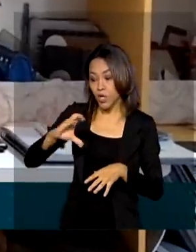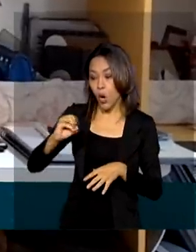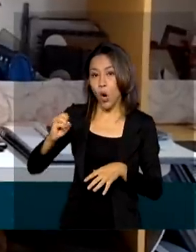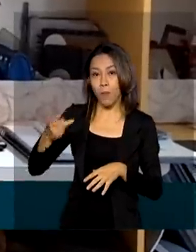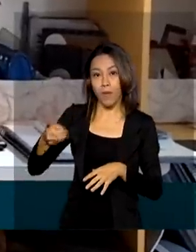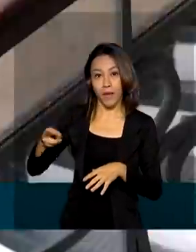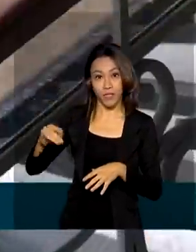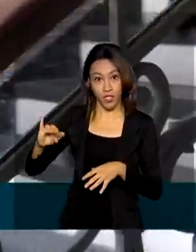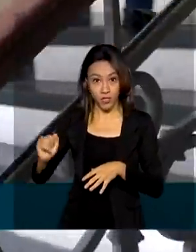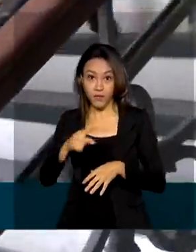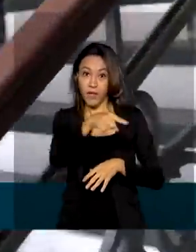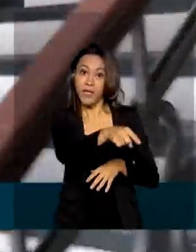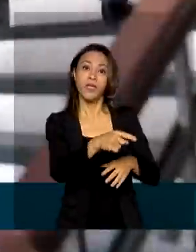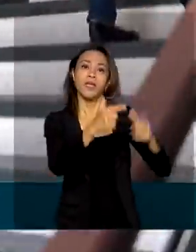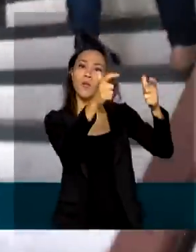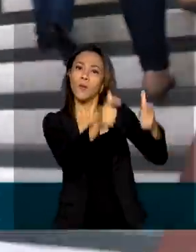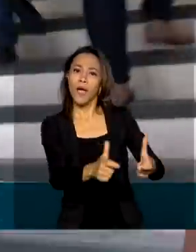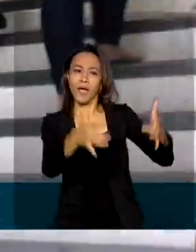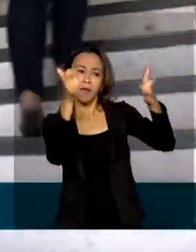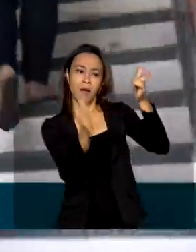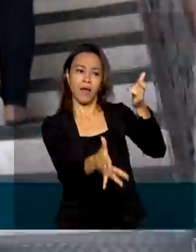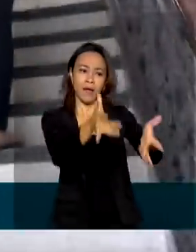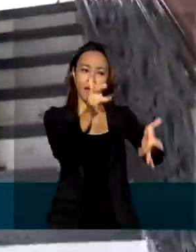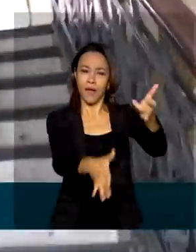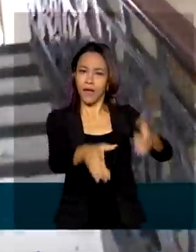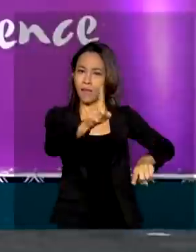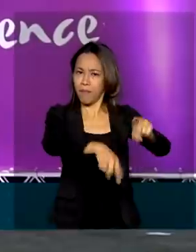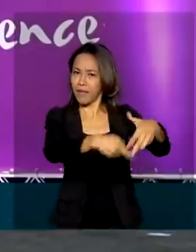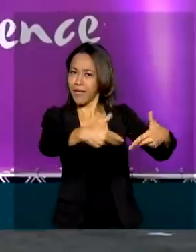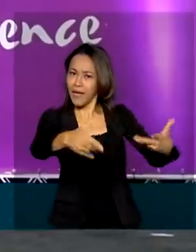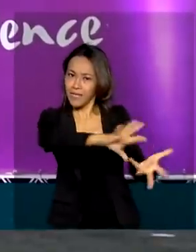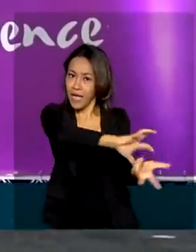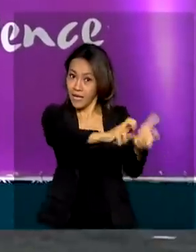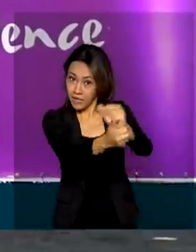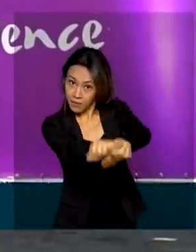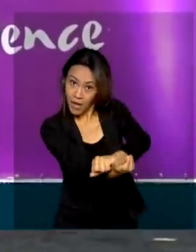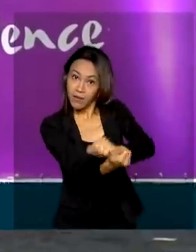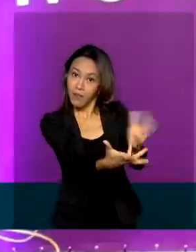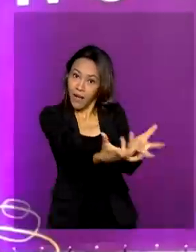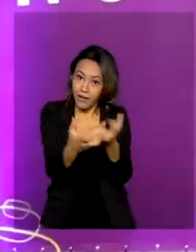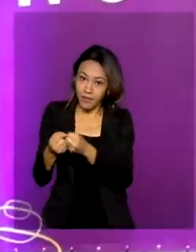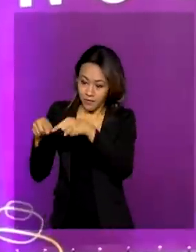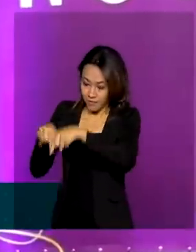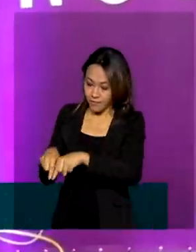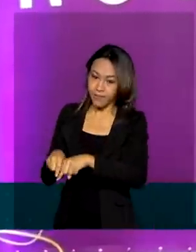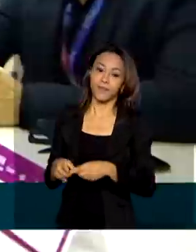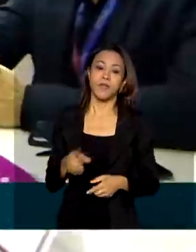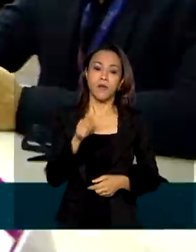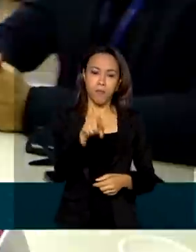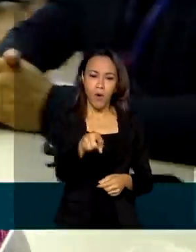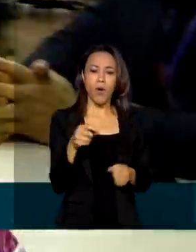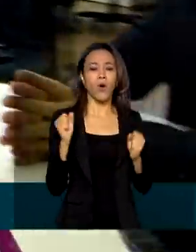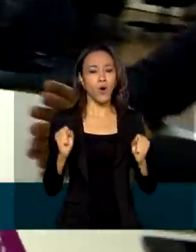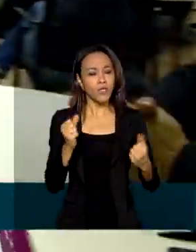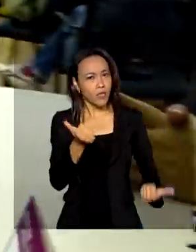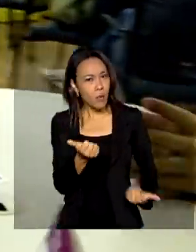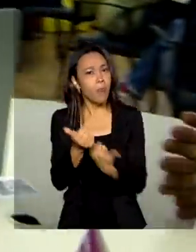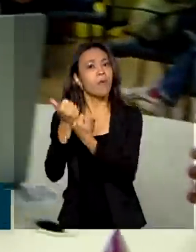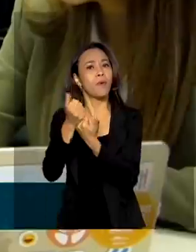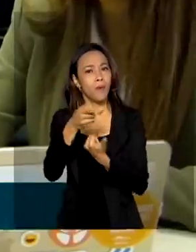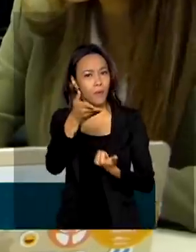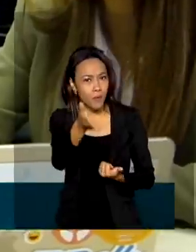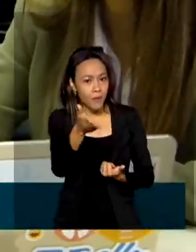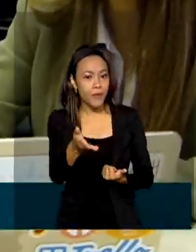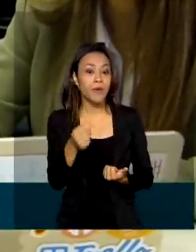e estabelecimentos. A consultoria que a Emily precisa pode ser oferecida pelo Inovativa, programa de